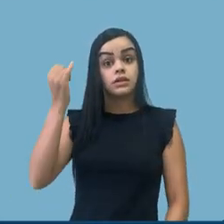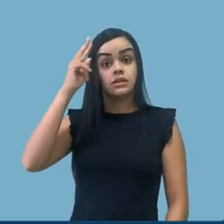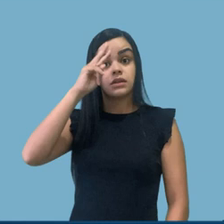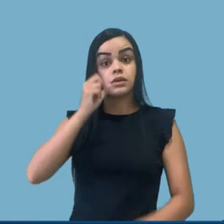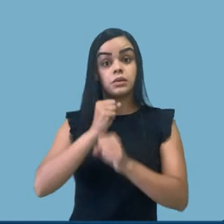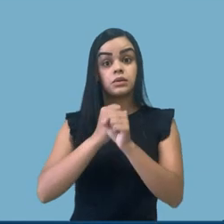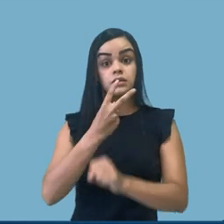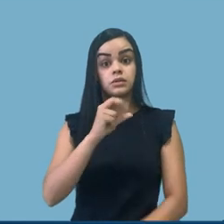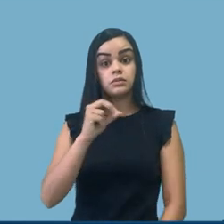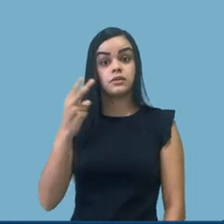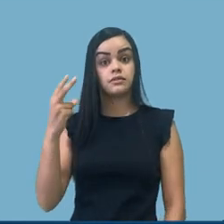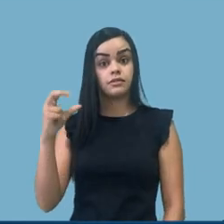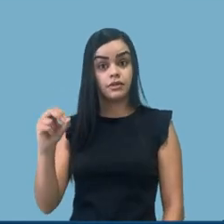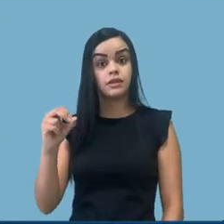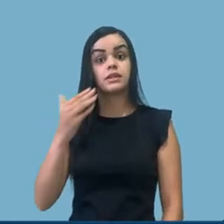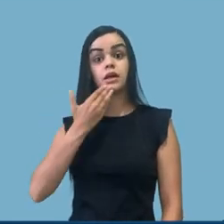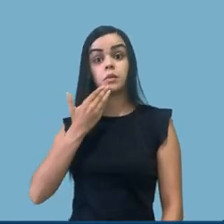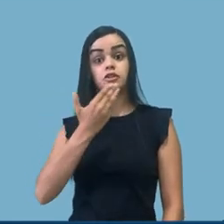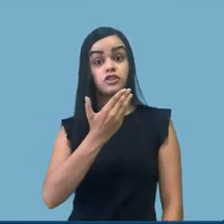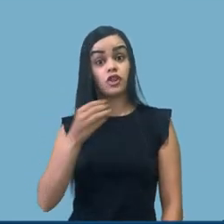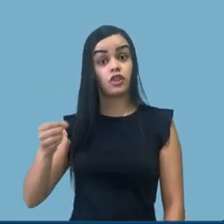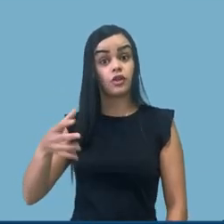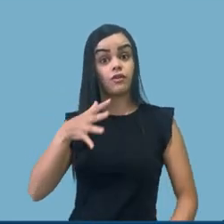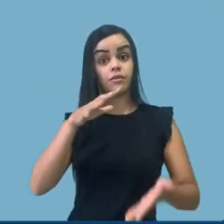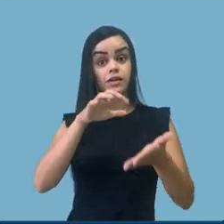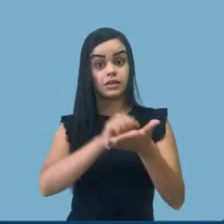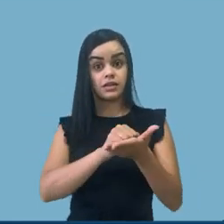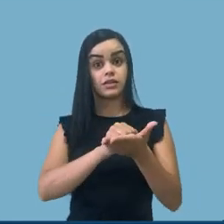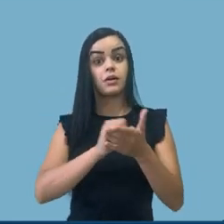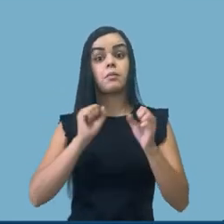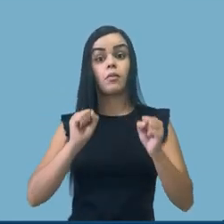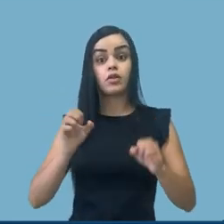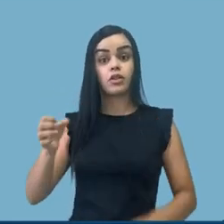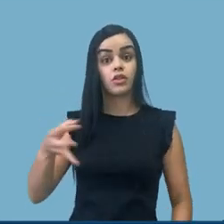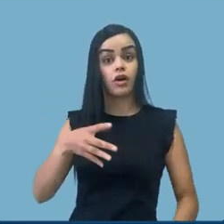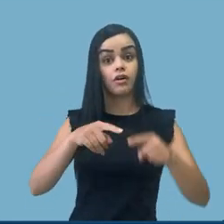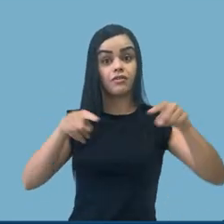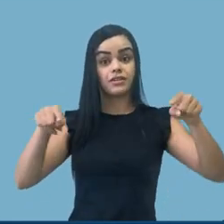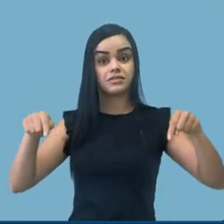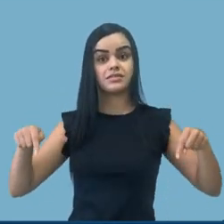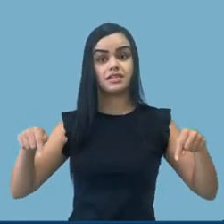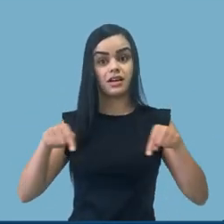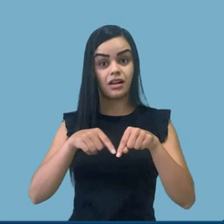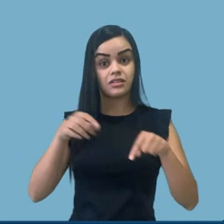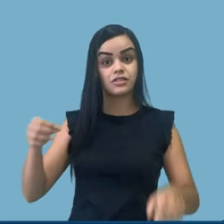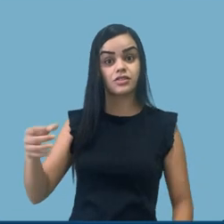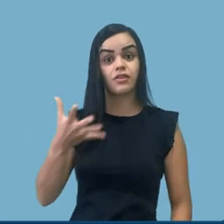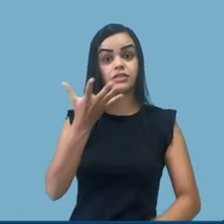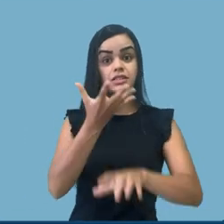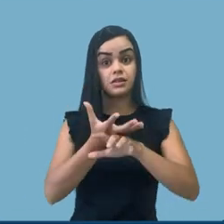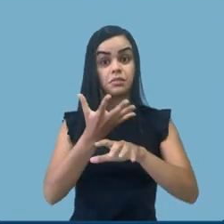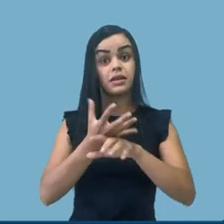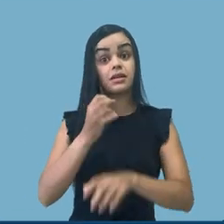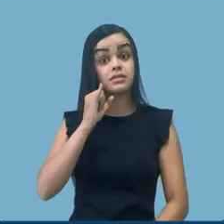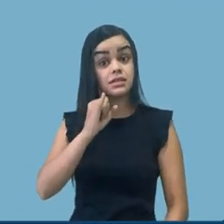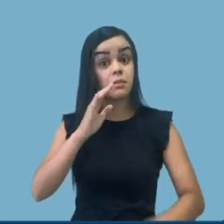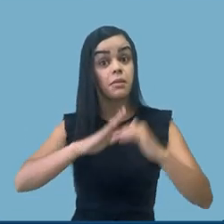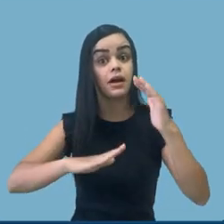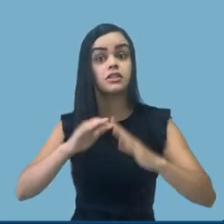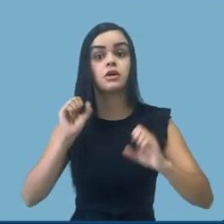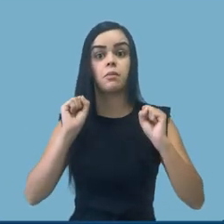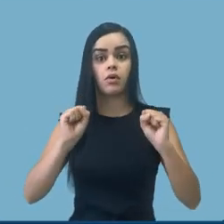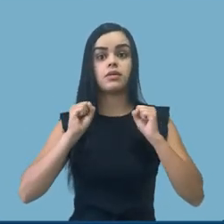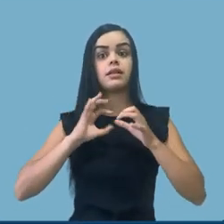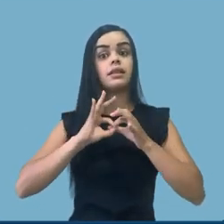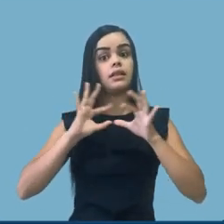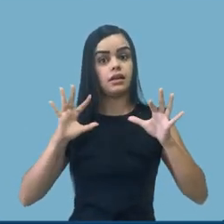ano de 2020, solicitação de novas matrículas, que podem ser em novas turmas, ou novas turmas de disciplina com prática, quando for possível. Essa